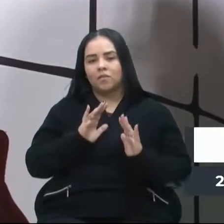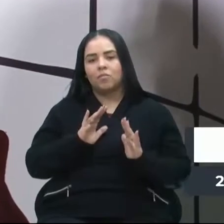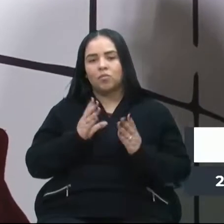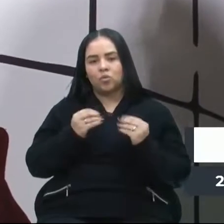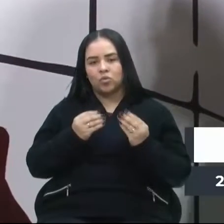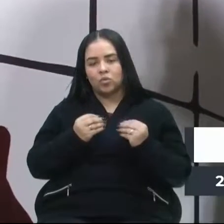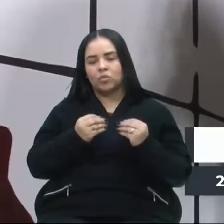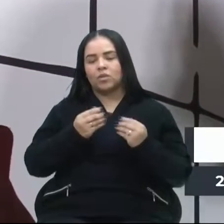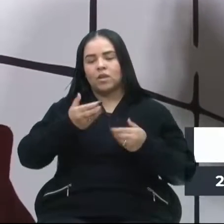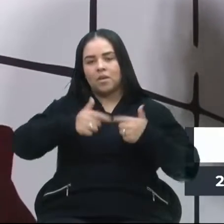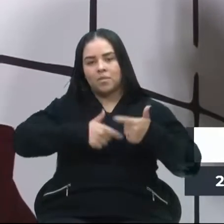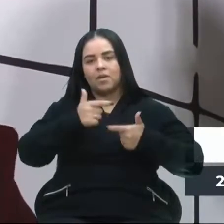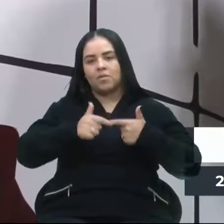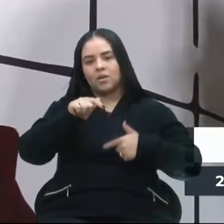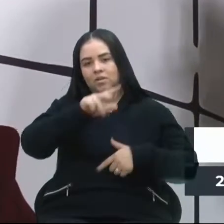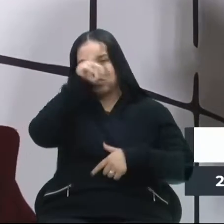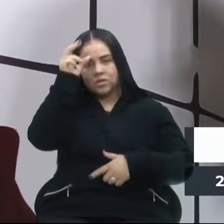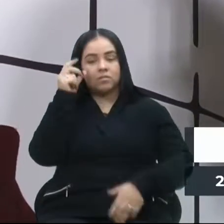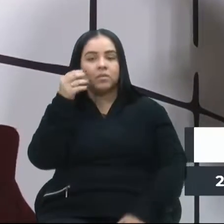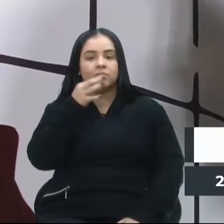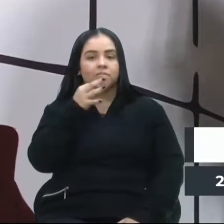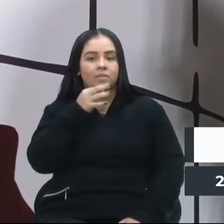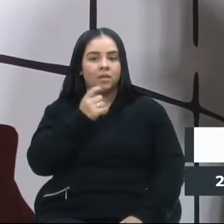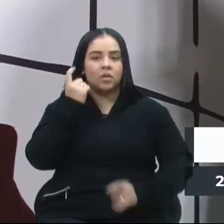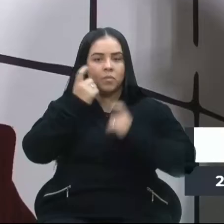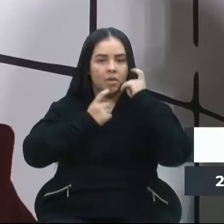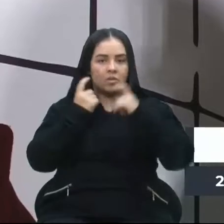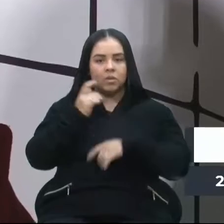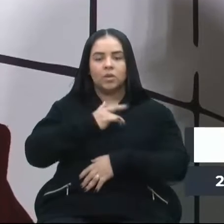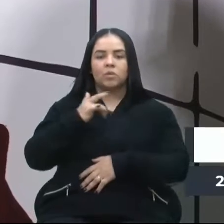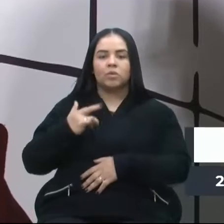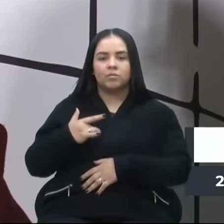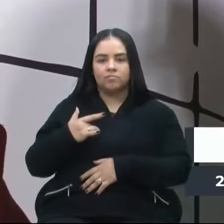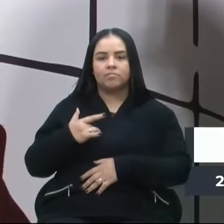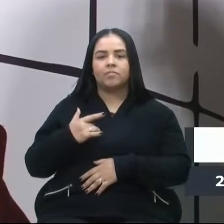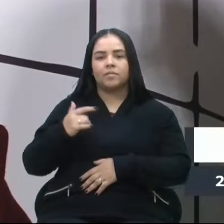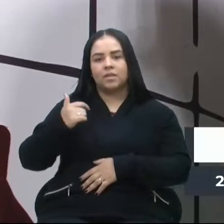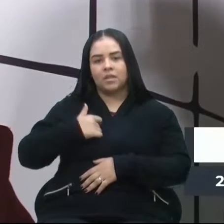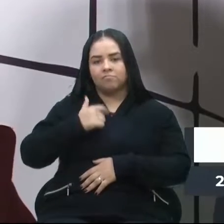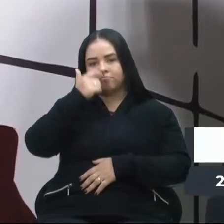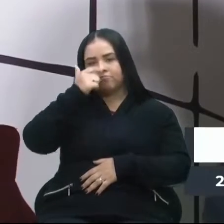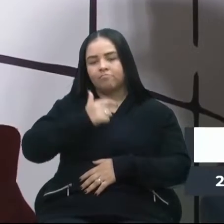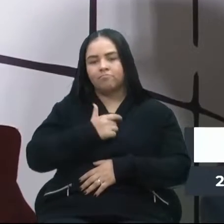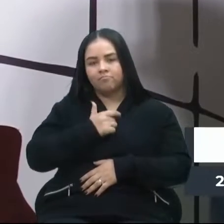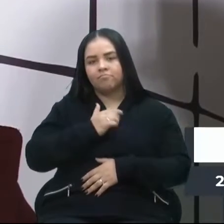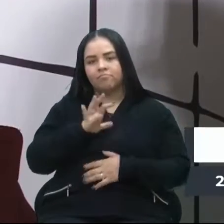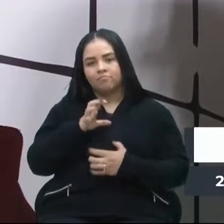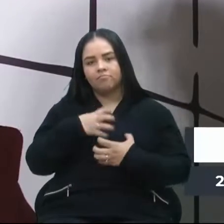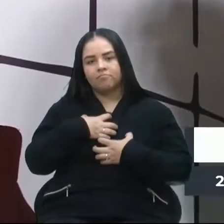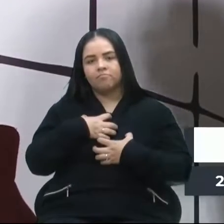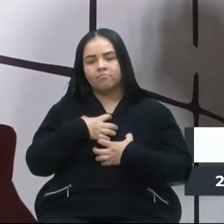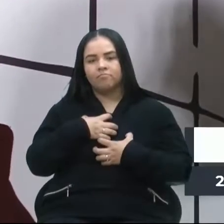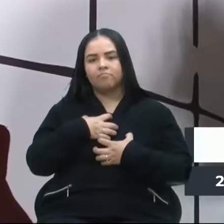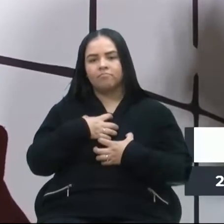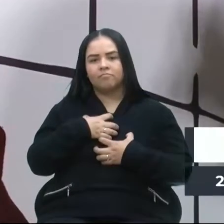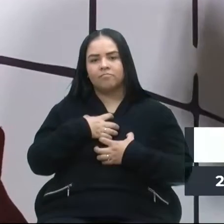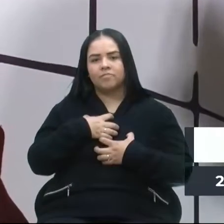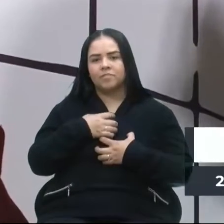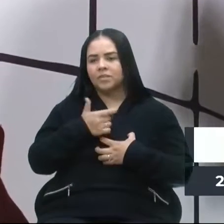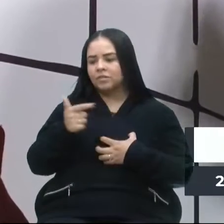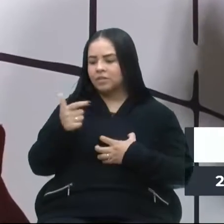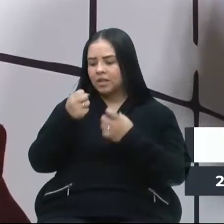do Sul, preocupado com a saúde. Então, como vereador, eu me sinto, né, não tem muitas